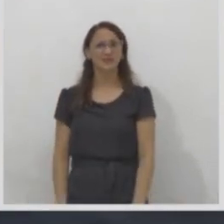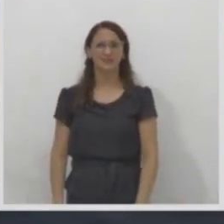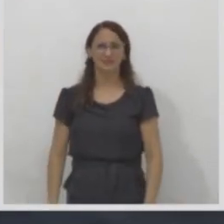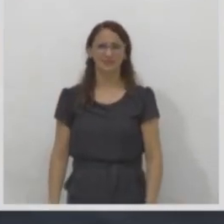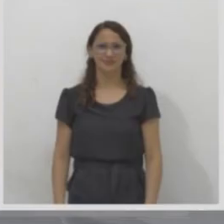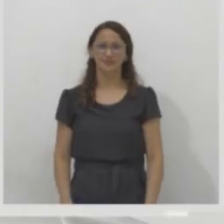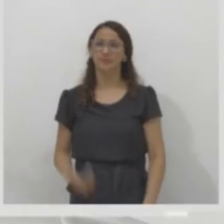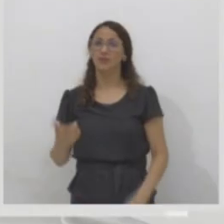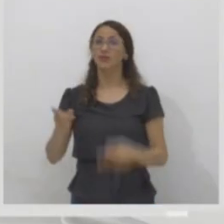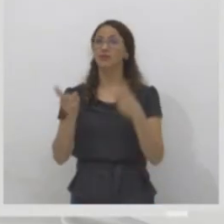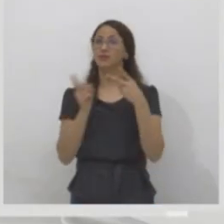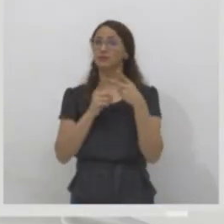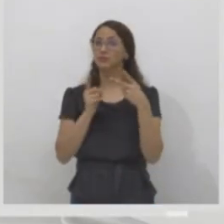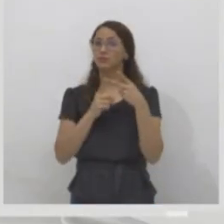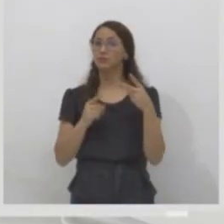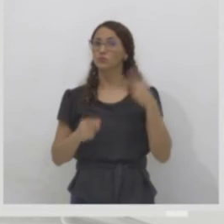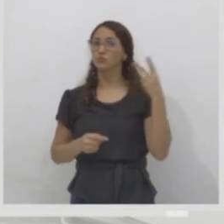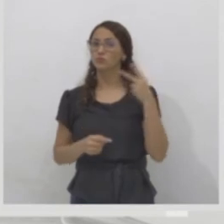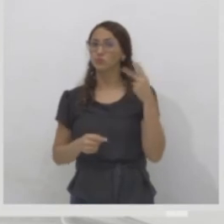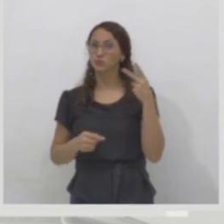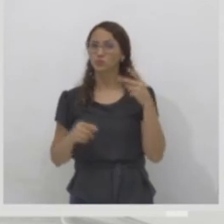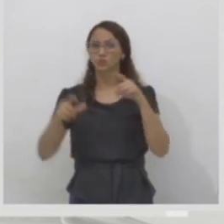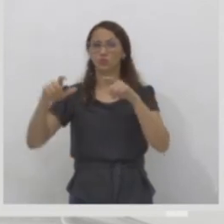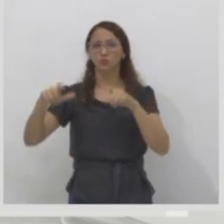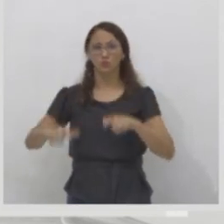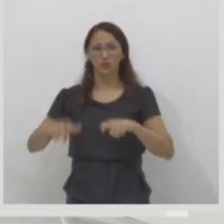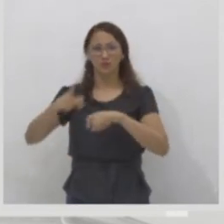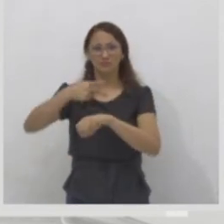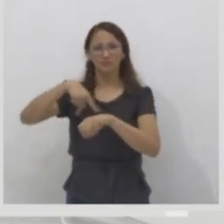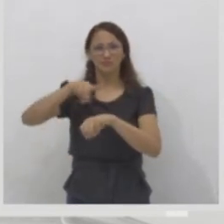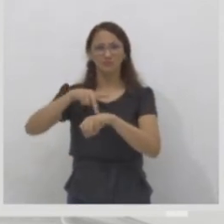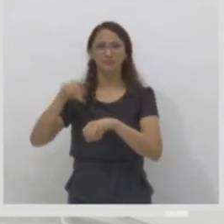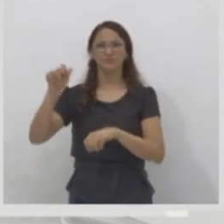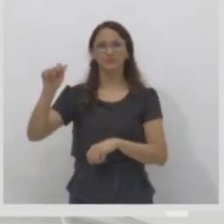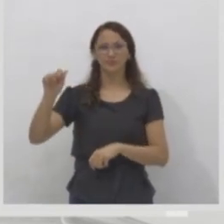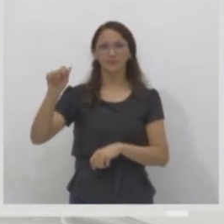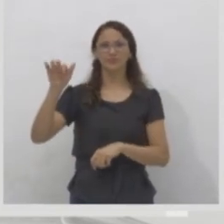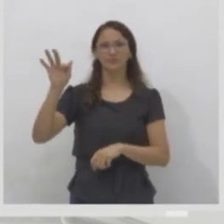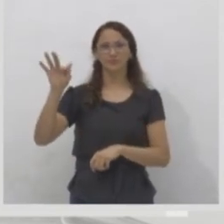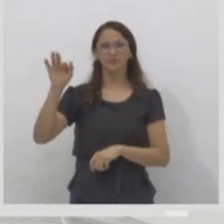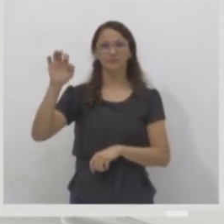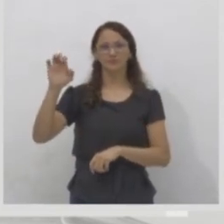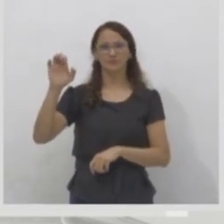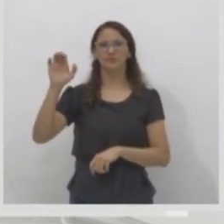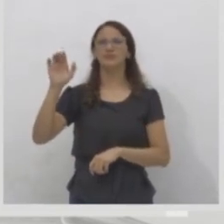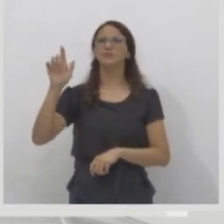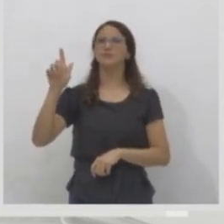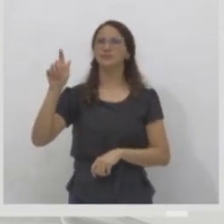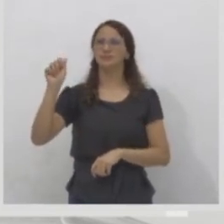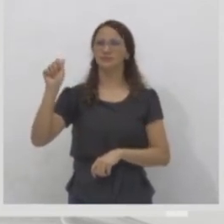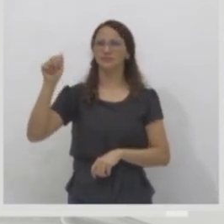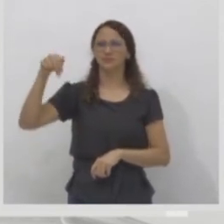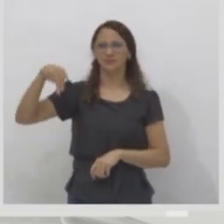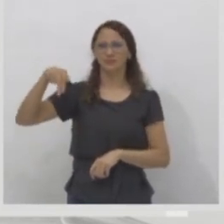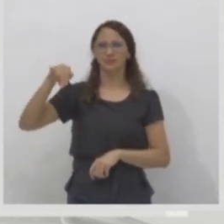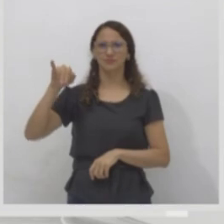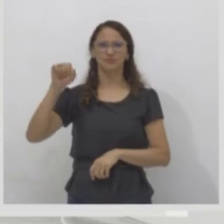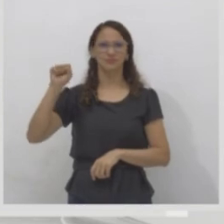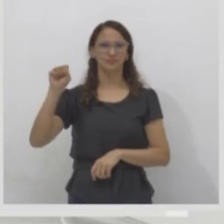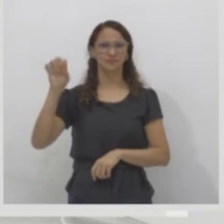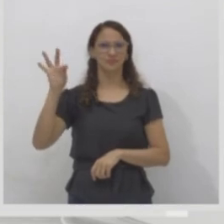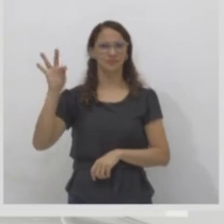Afeganistão, Afeganistão, também, aluno, está em guerra já faz alguns anos, desde a década de 80.